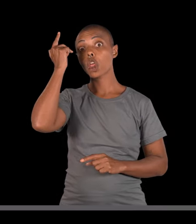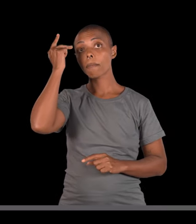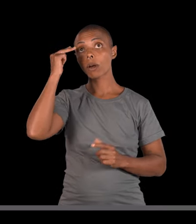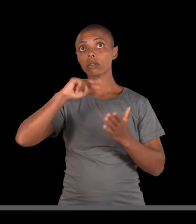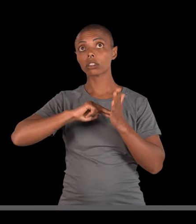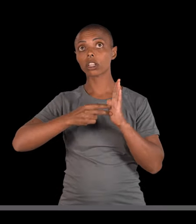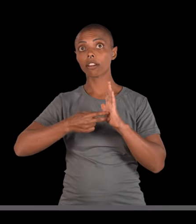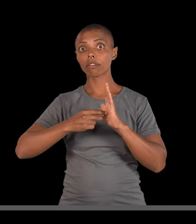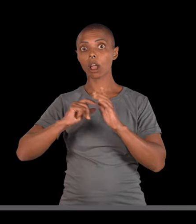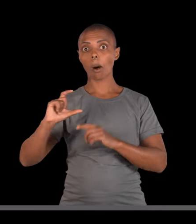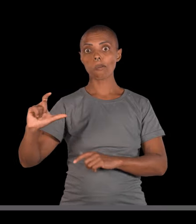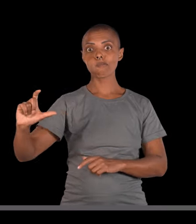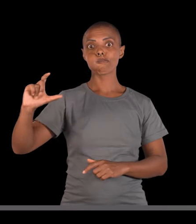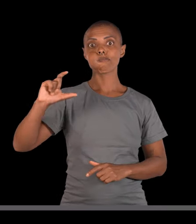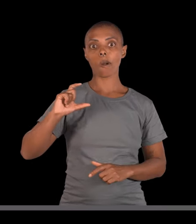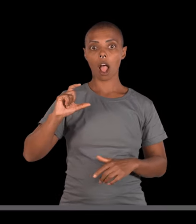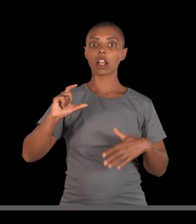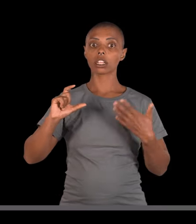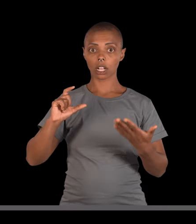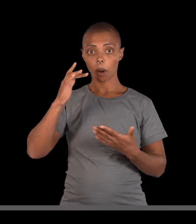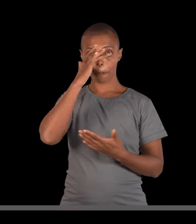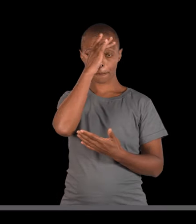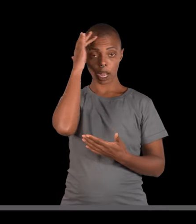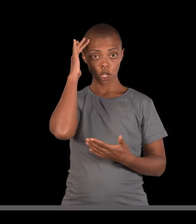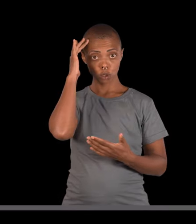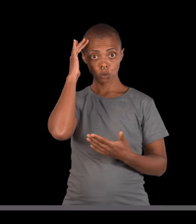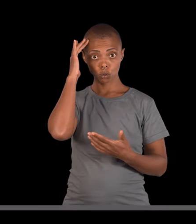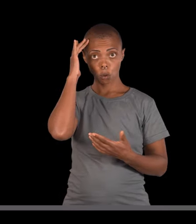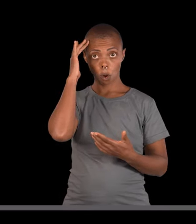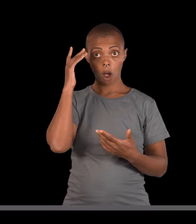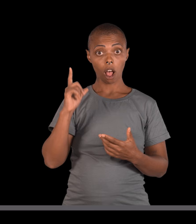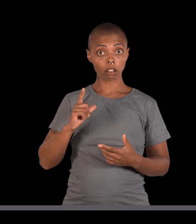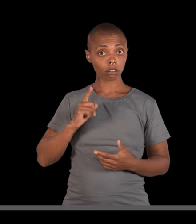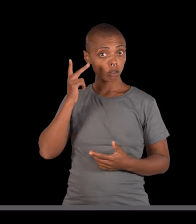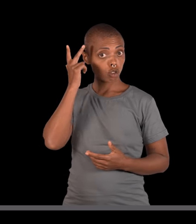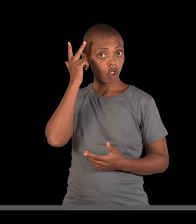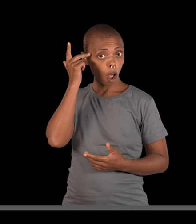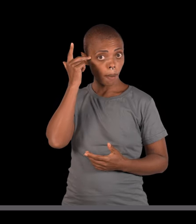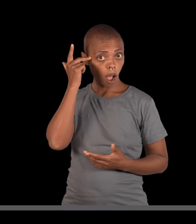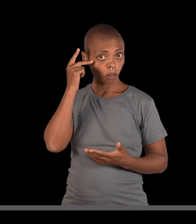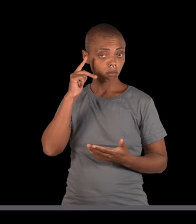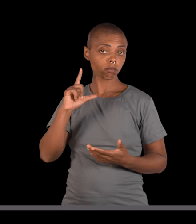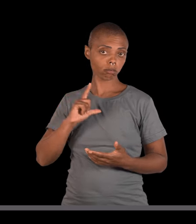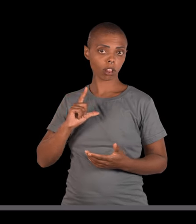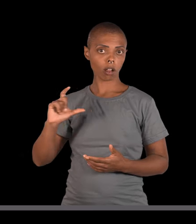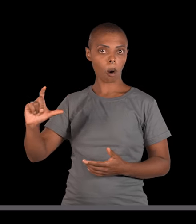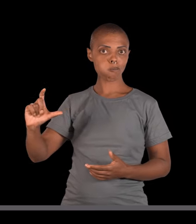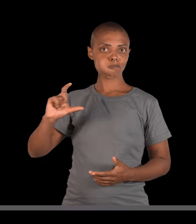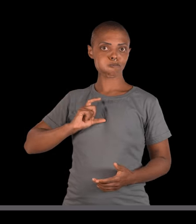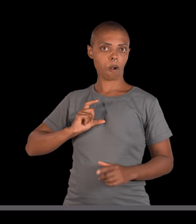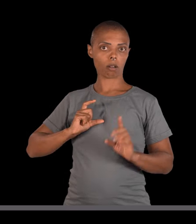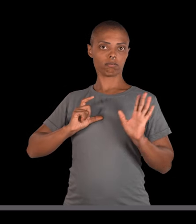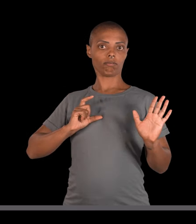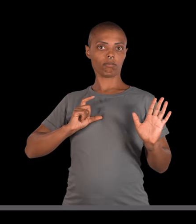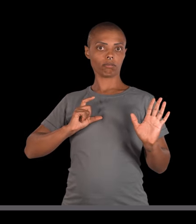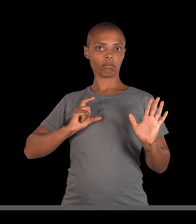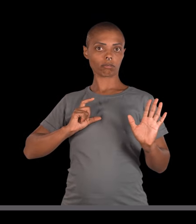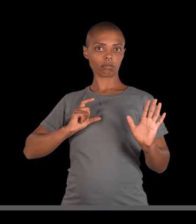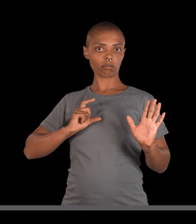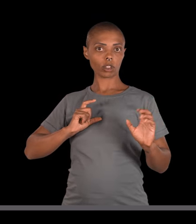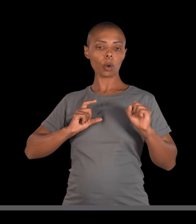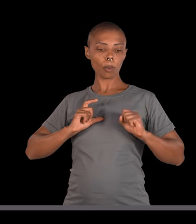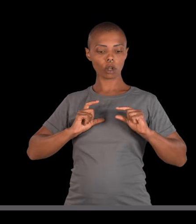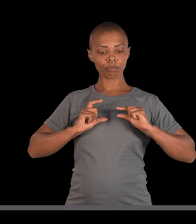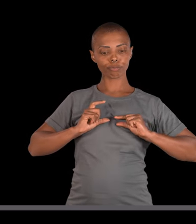ser normal é dominante. Então, todo mundo que é normal no mínimo vai carregar um Fzão.